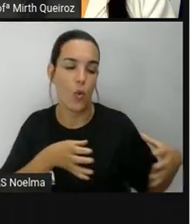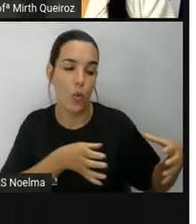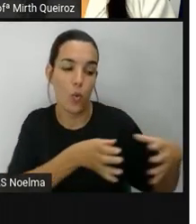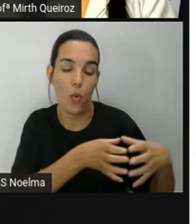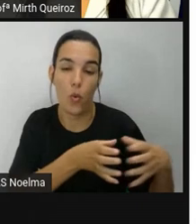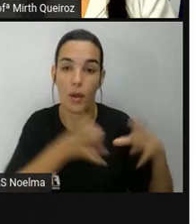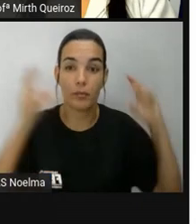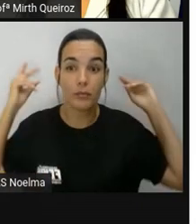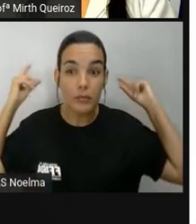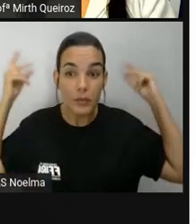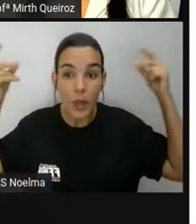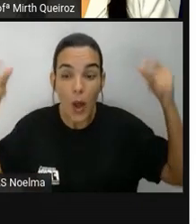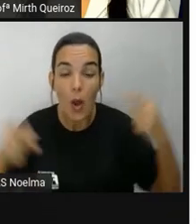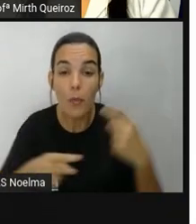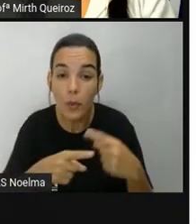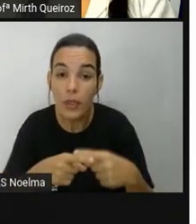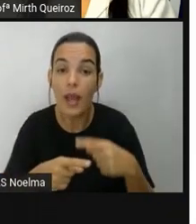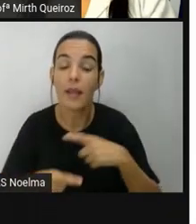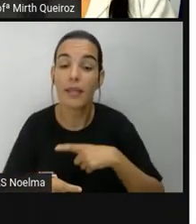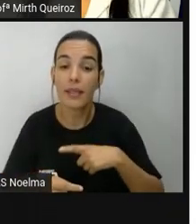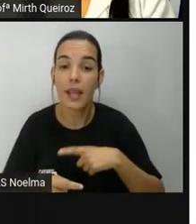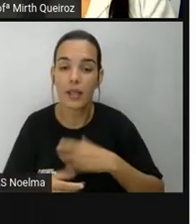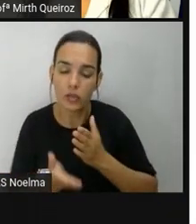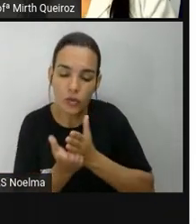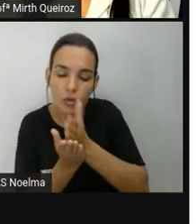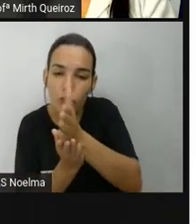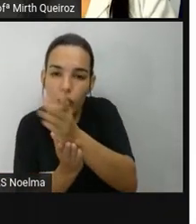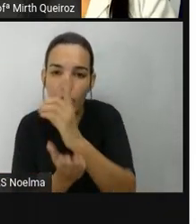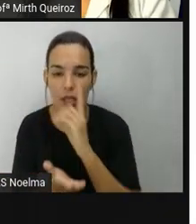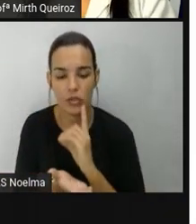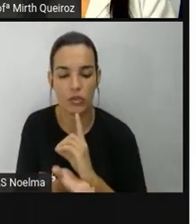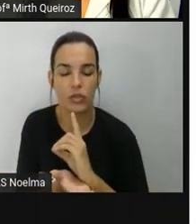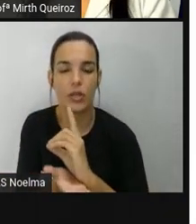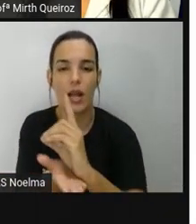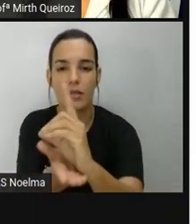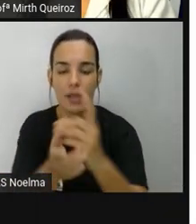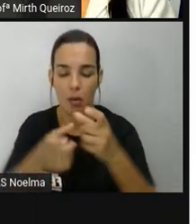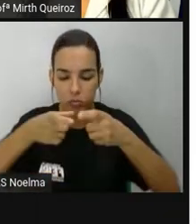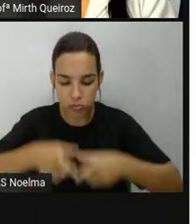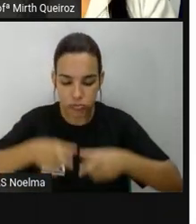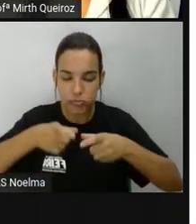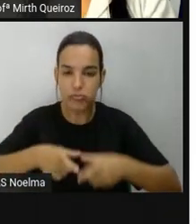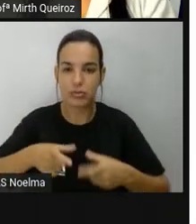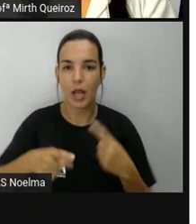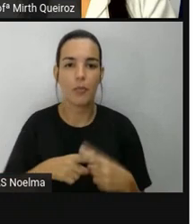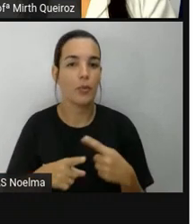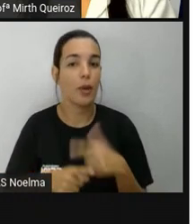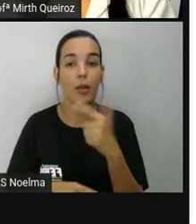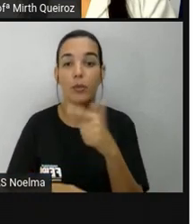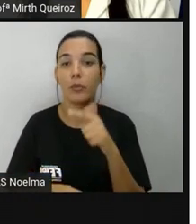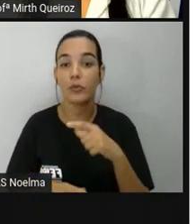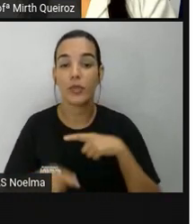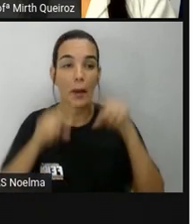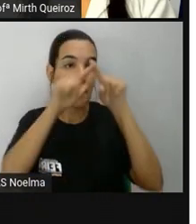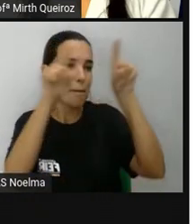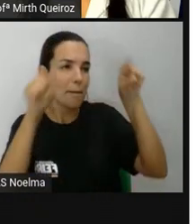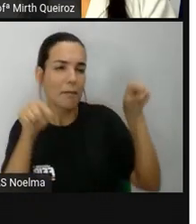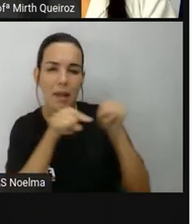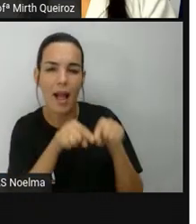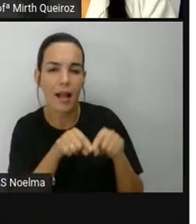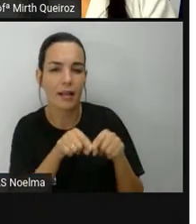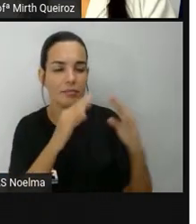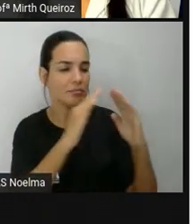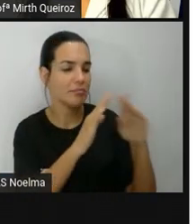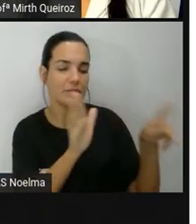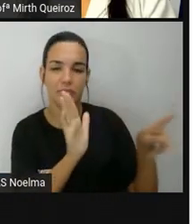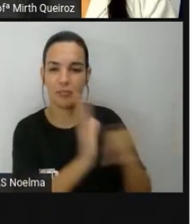é por meio deles que as pessoas conseguiam localizar-se, pois não haviam as placas com os endereços.